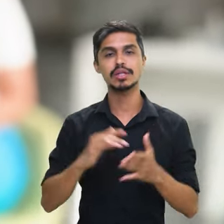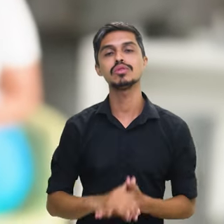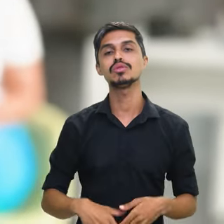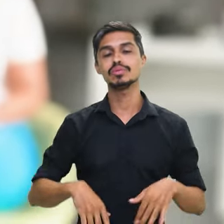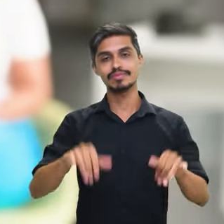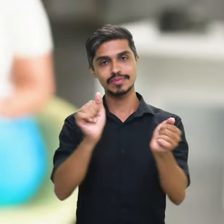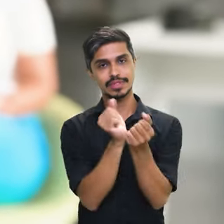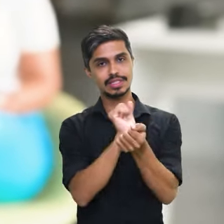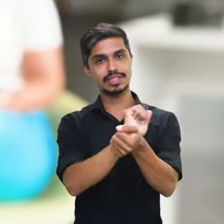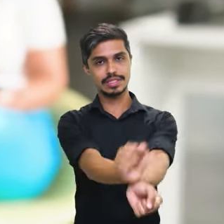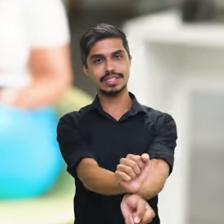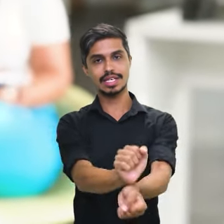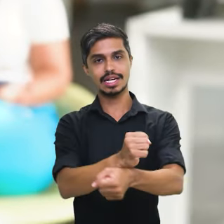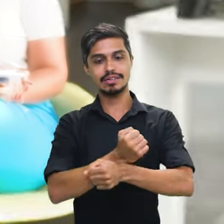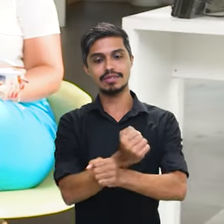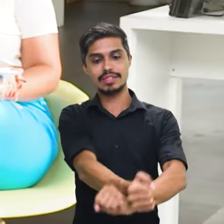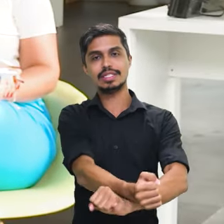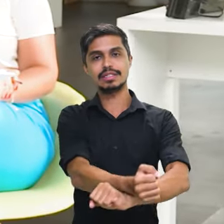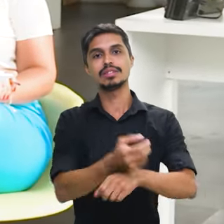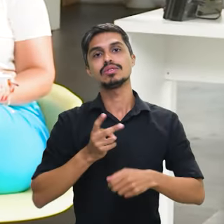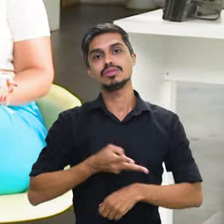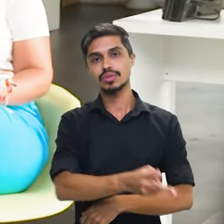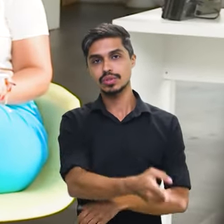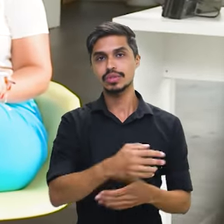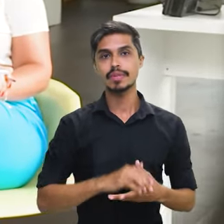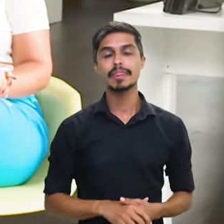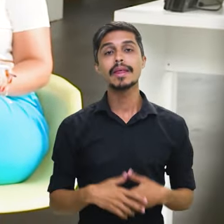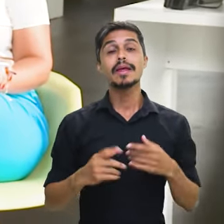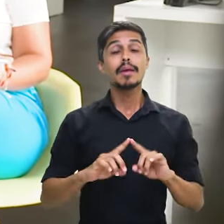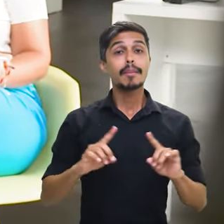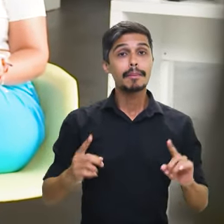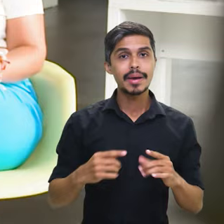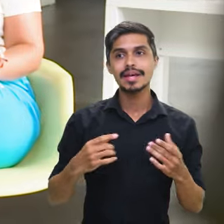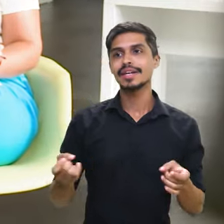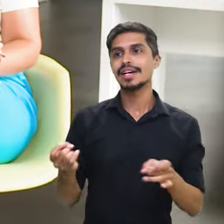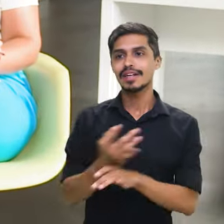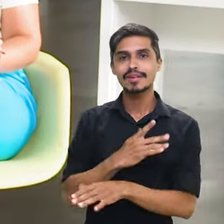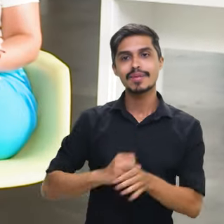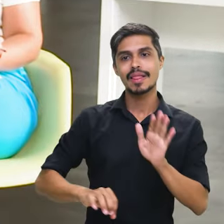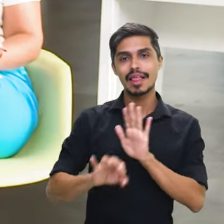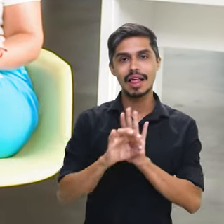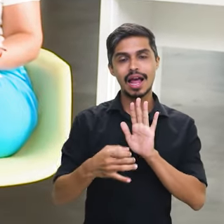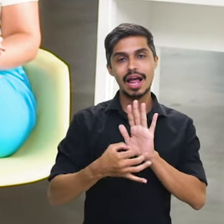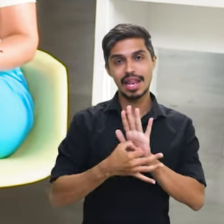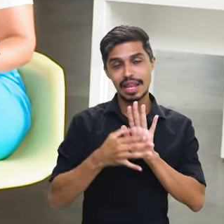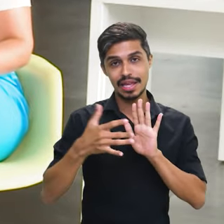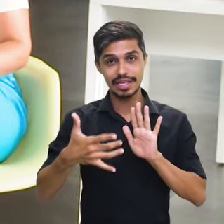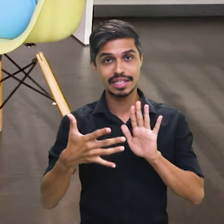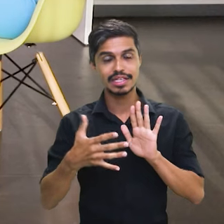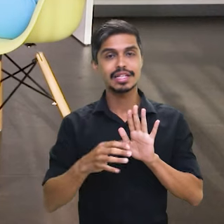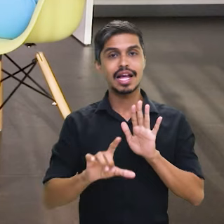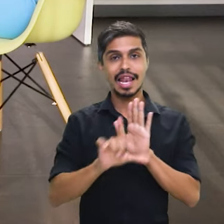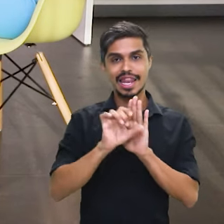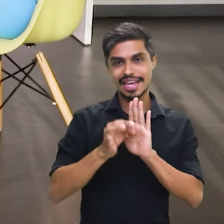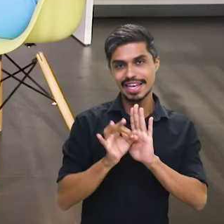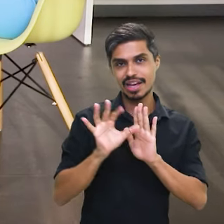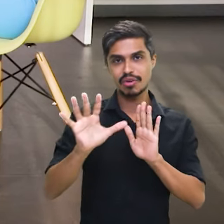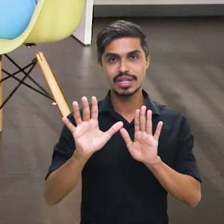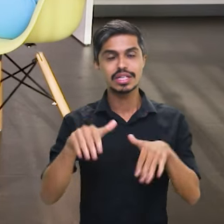escravidão funcionando. E acabou com o gesto legal. A abolição da escravatura é um instrumento jurídico de